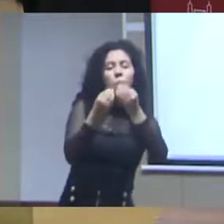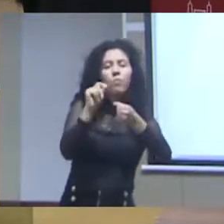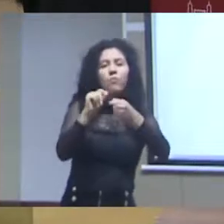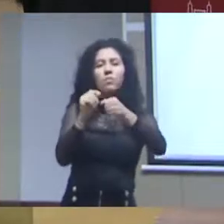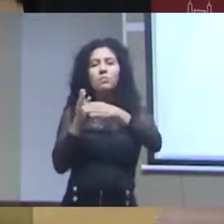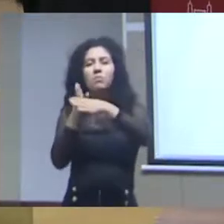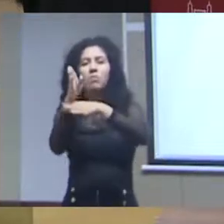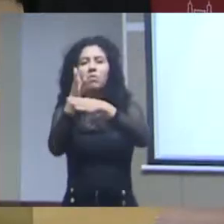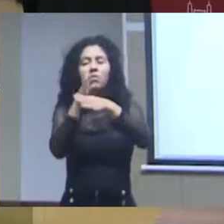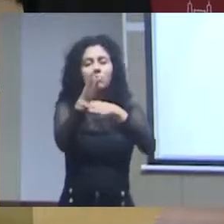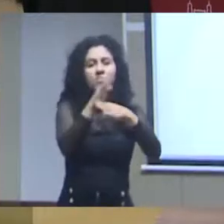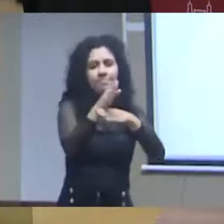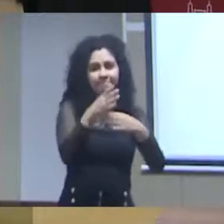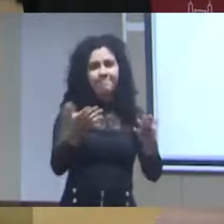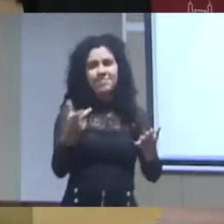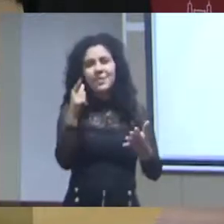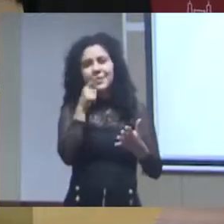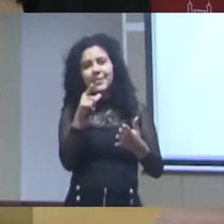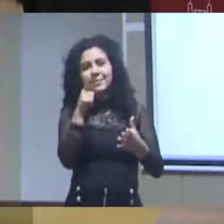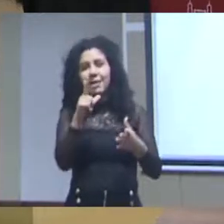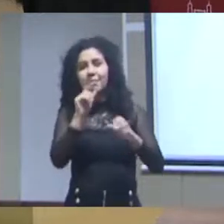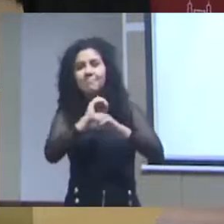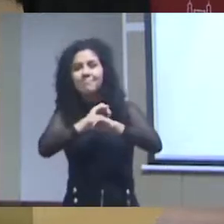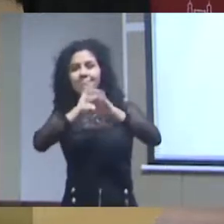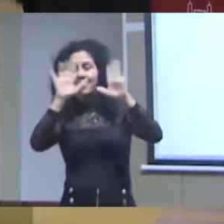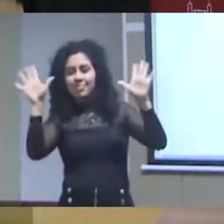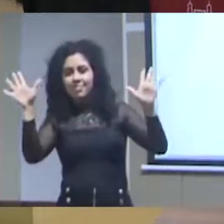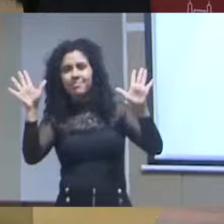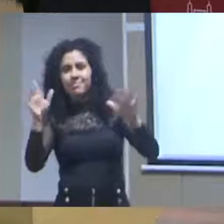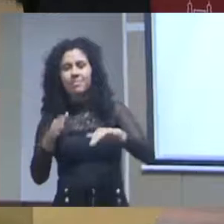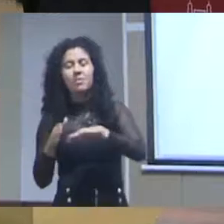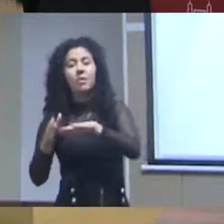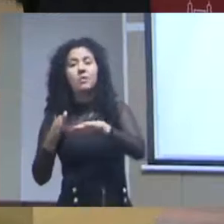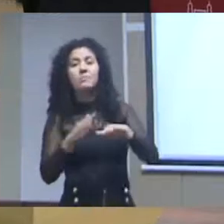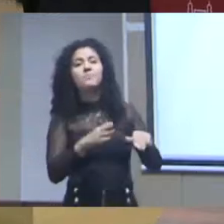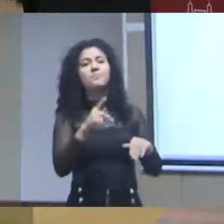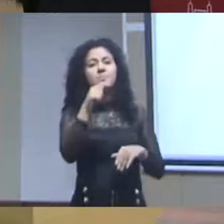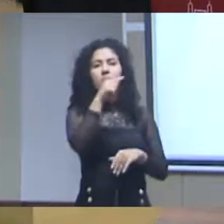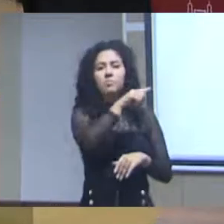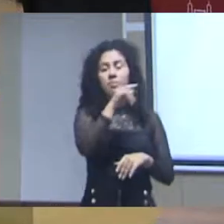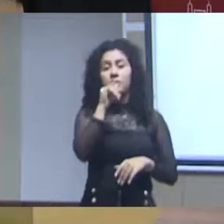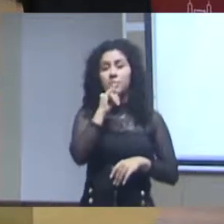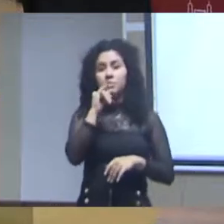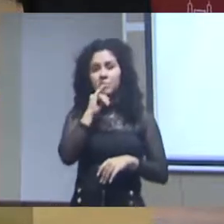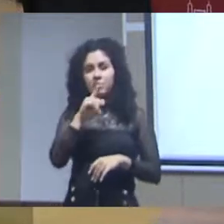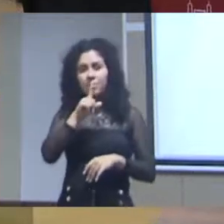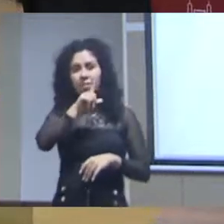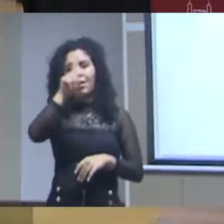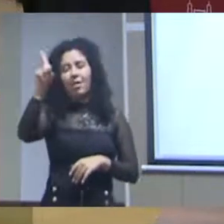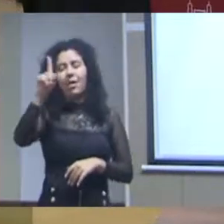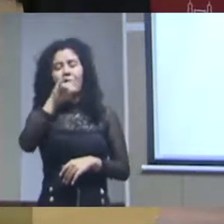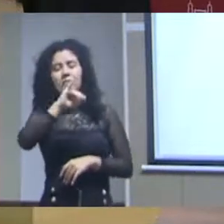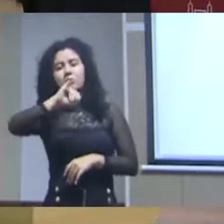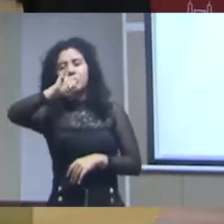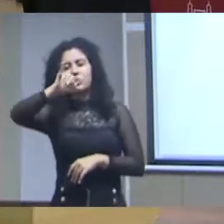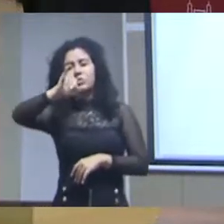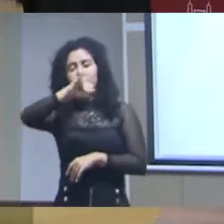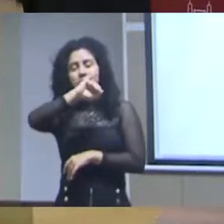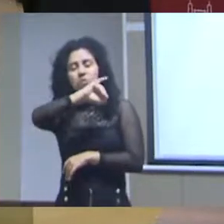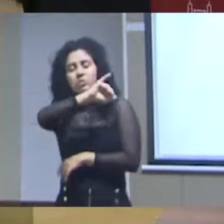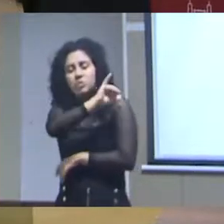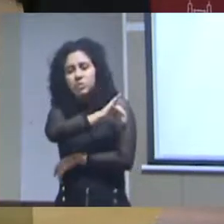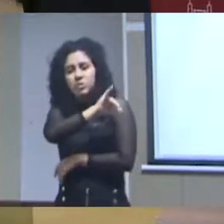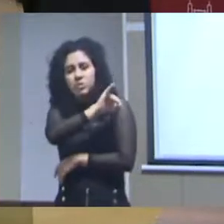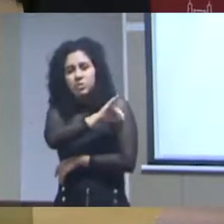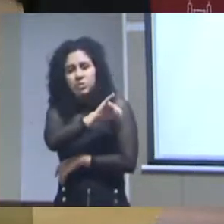população de mogno na Amazônia e aí a grande pergunta nossa mas vocês não tem olha tem medo